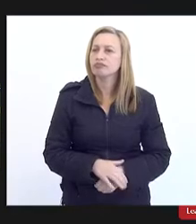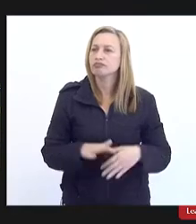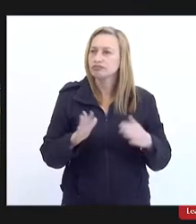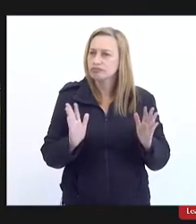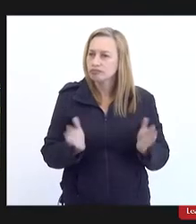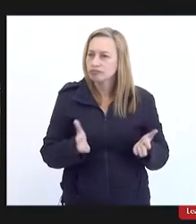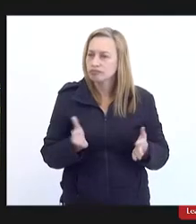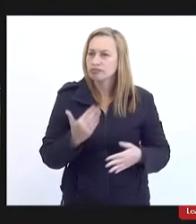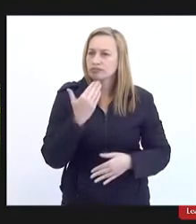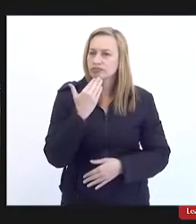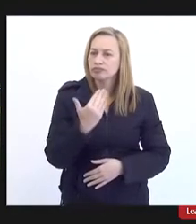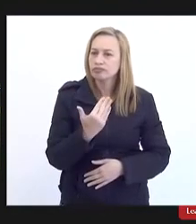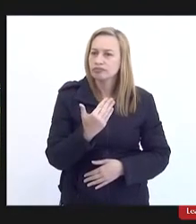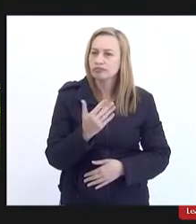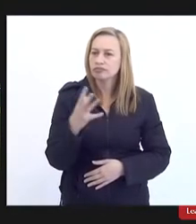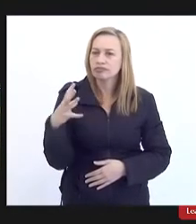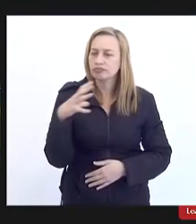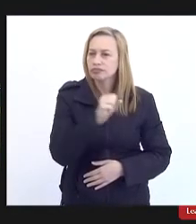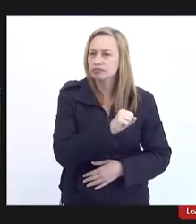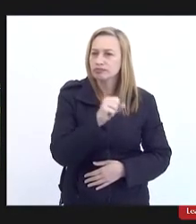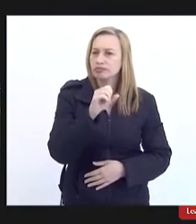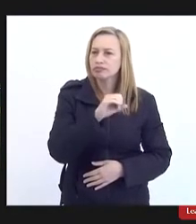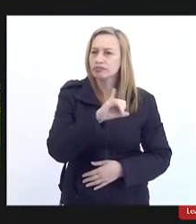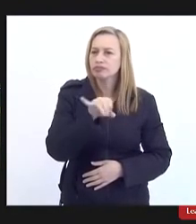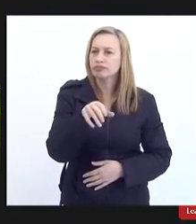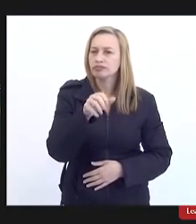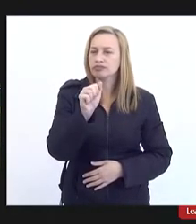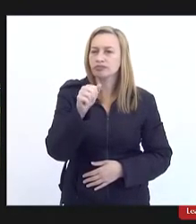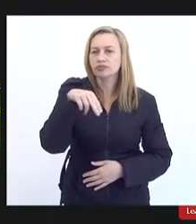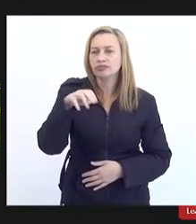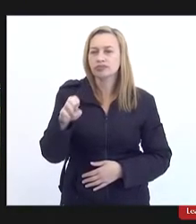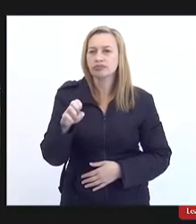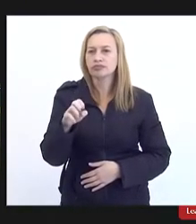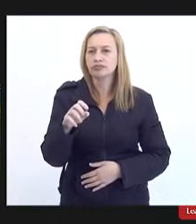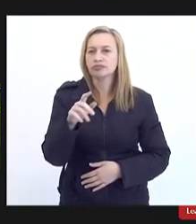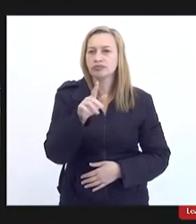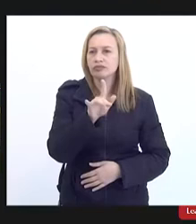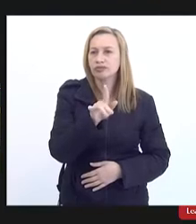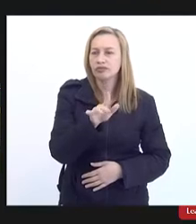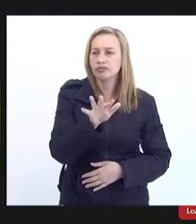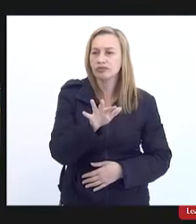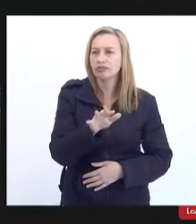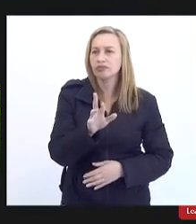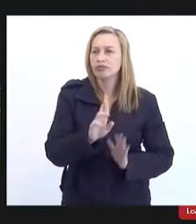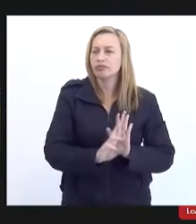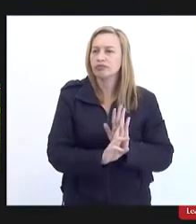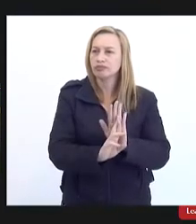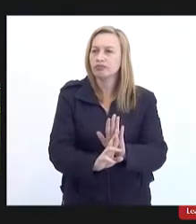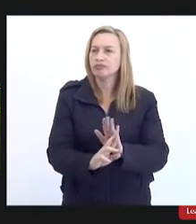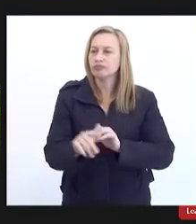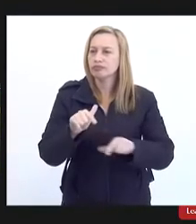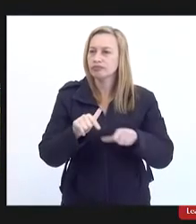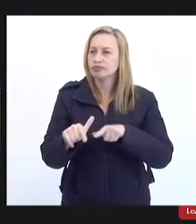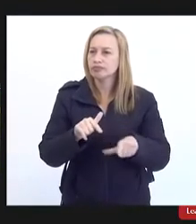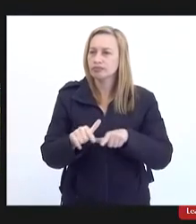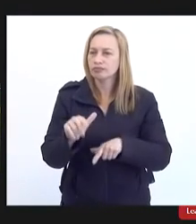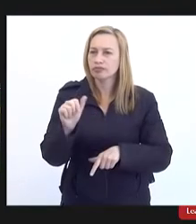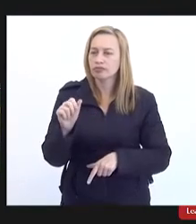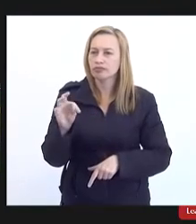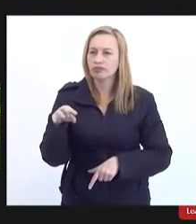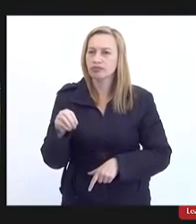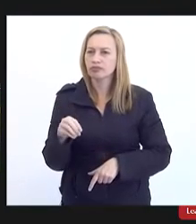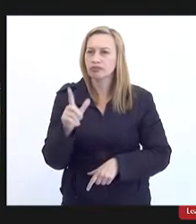já passo imediatamente para Jane Silva Faria que é representante do Serviço Autônomo Água e Esgoto